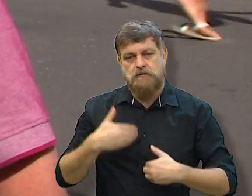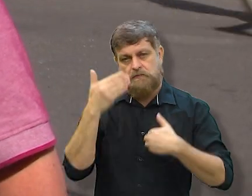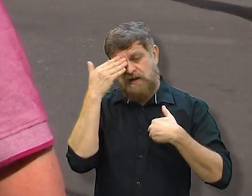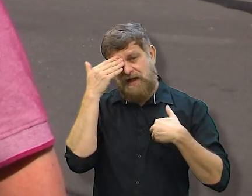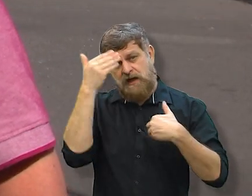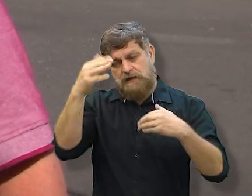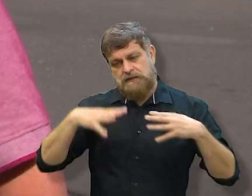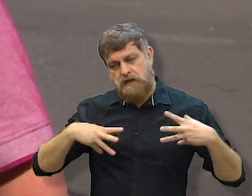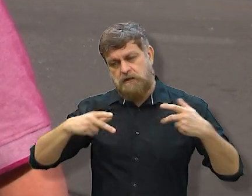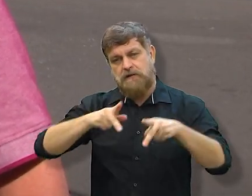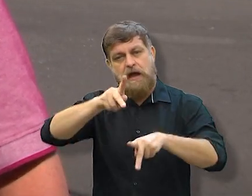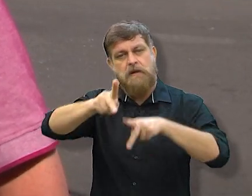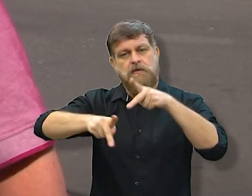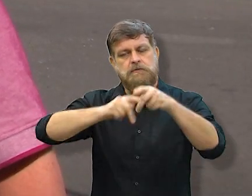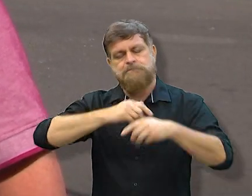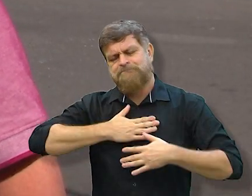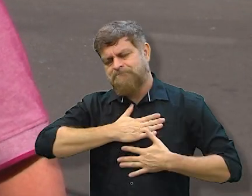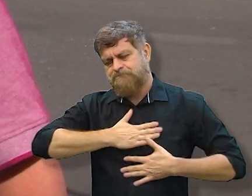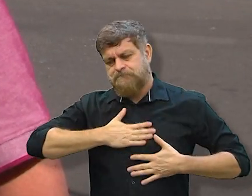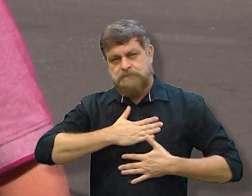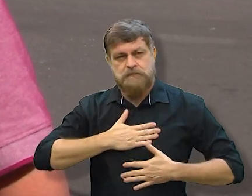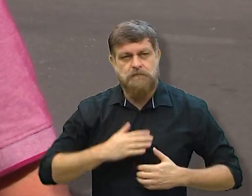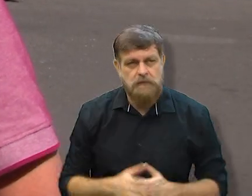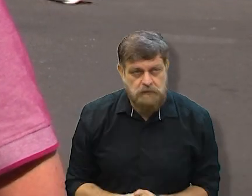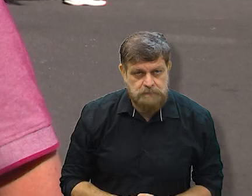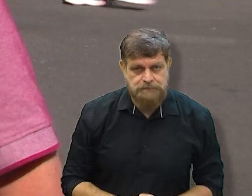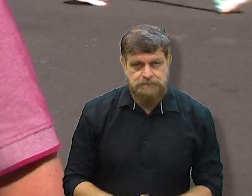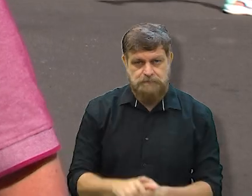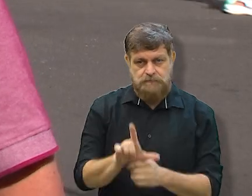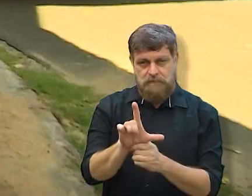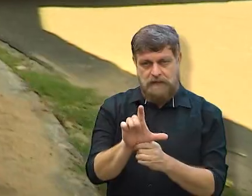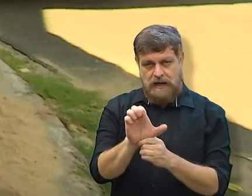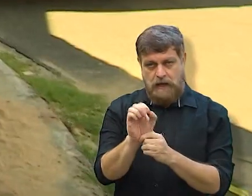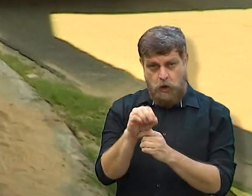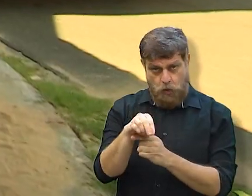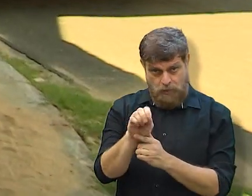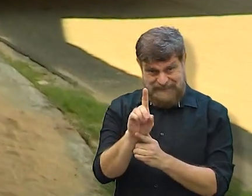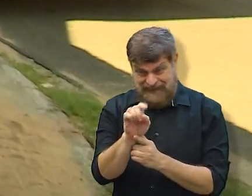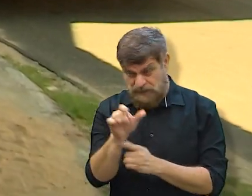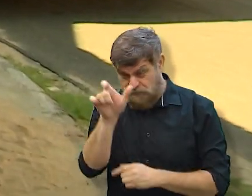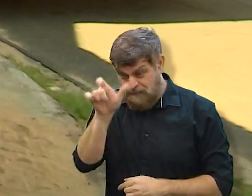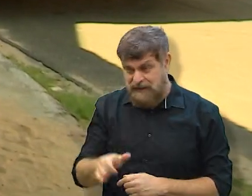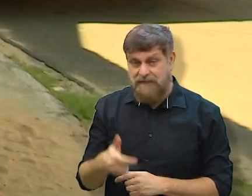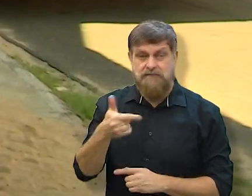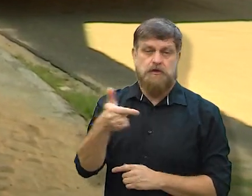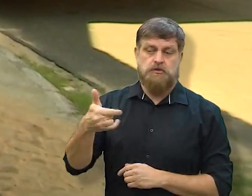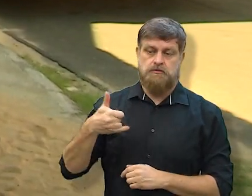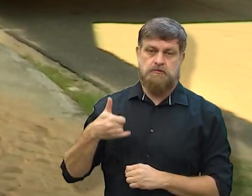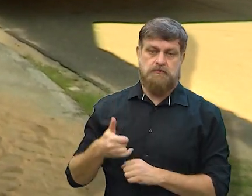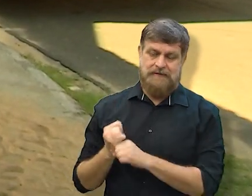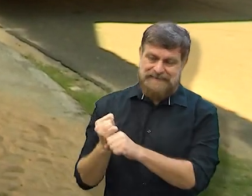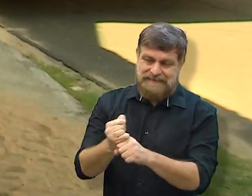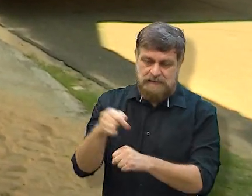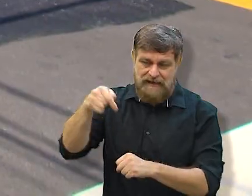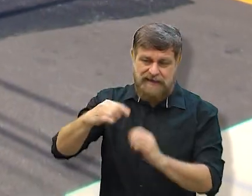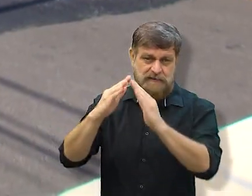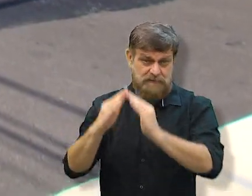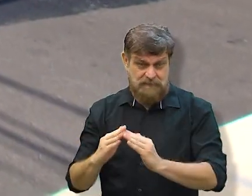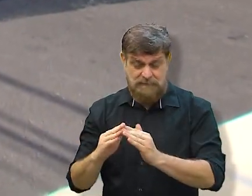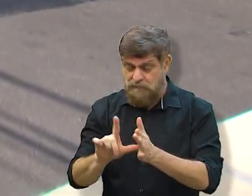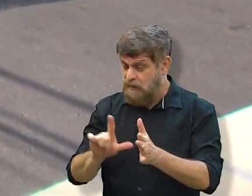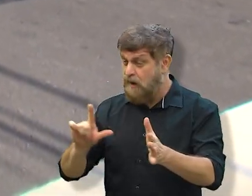Então assim, estou agradecido muito a todos e a população também que nos aceitou muito bem aqui. O Leonardo, que mora no bairro há 22 anos,